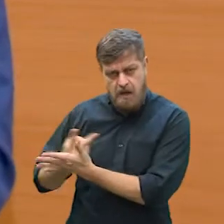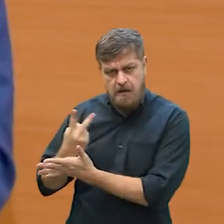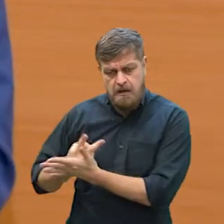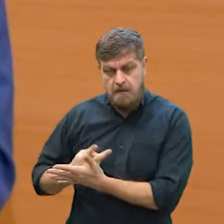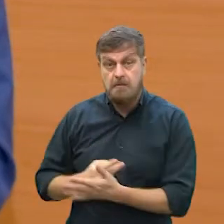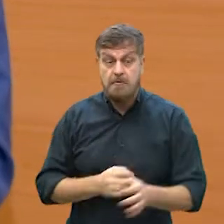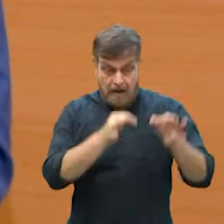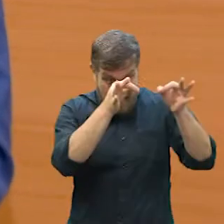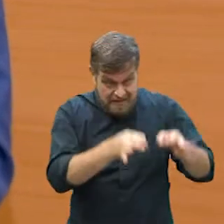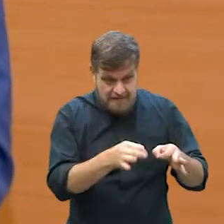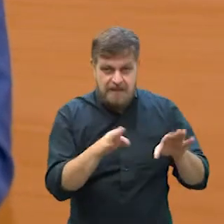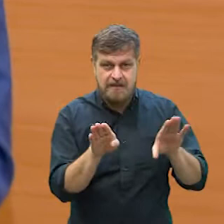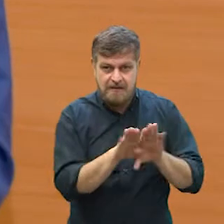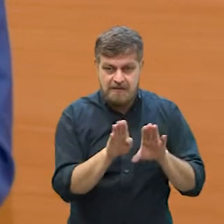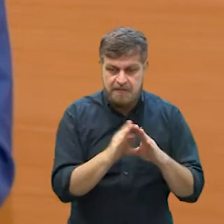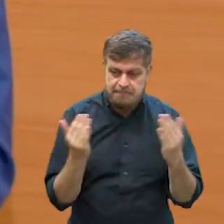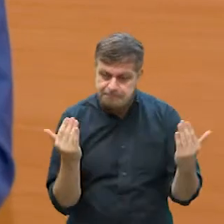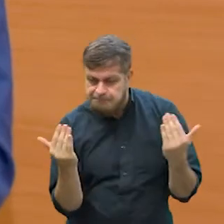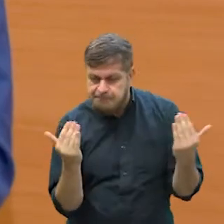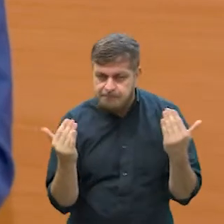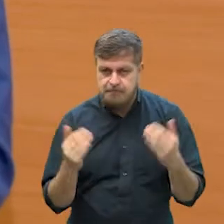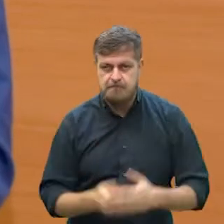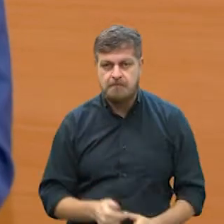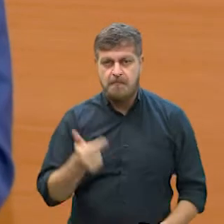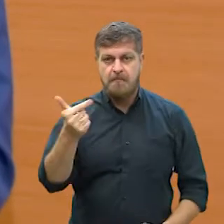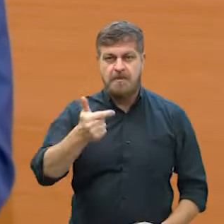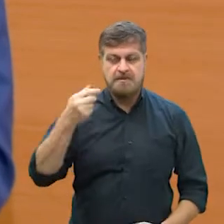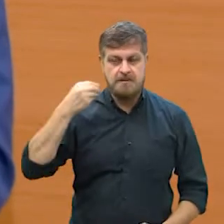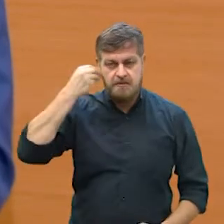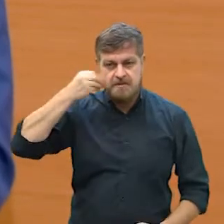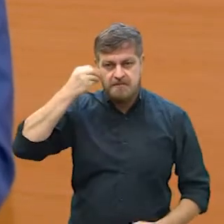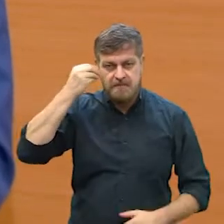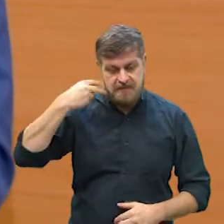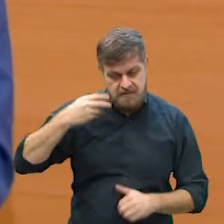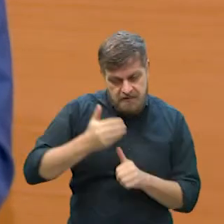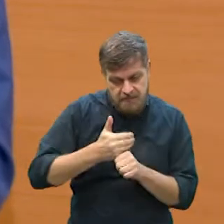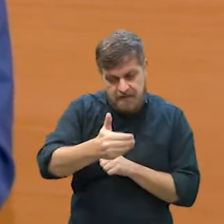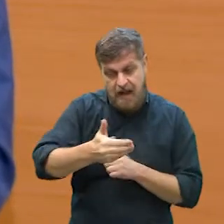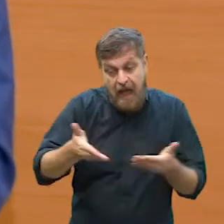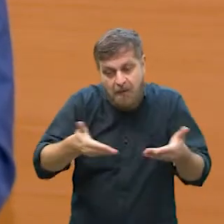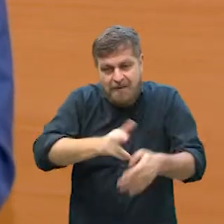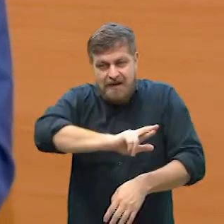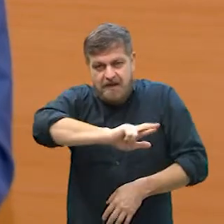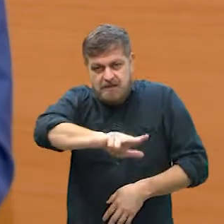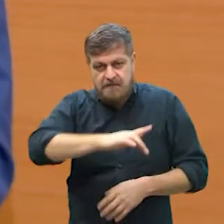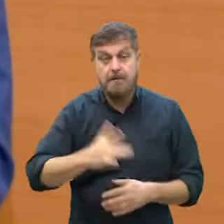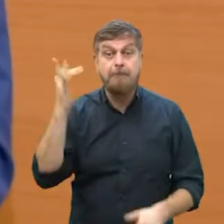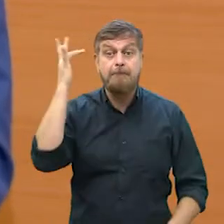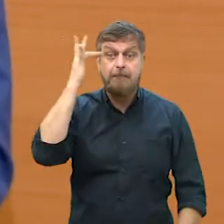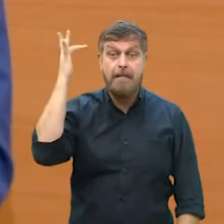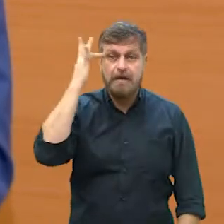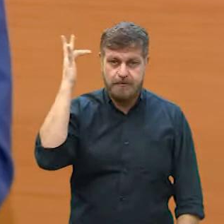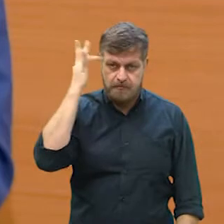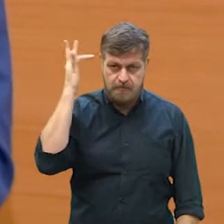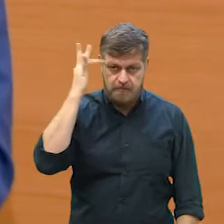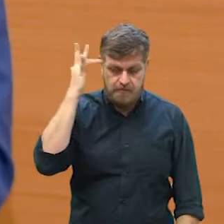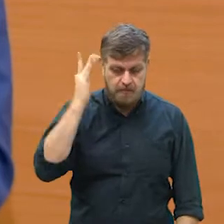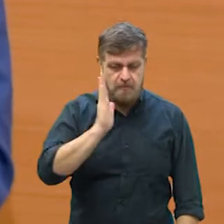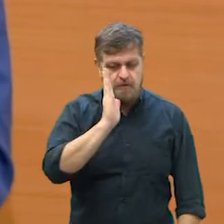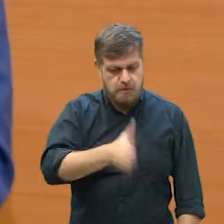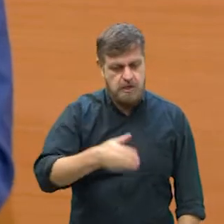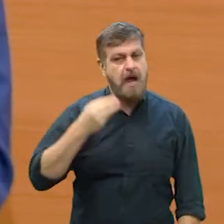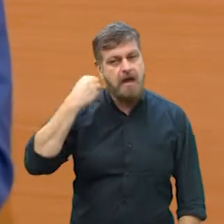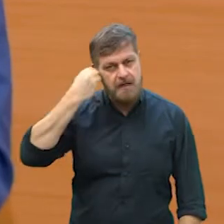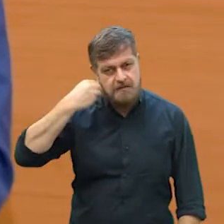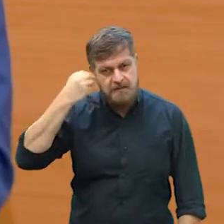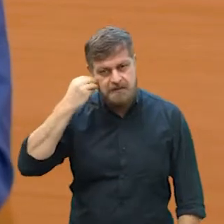bastante, a gente acerta bastante e nesse segundo mandato vem diferente, né? Muito mais maduro, muito